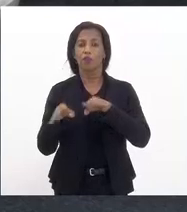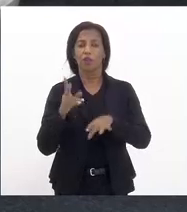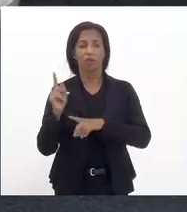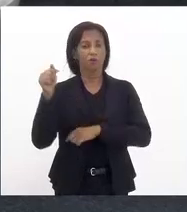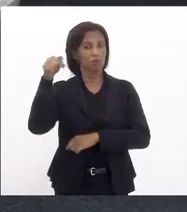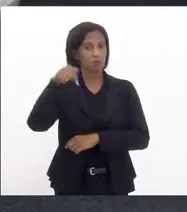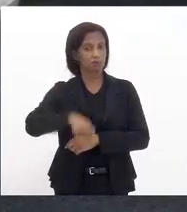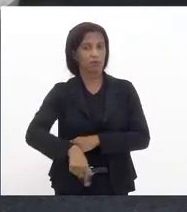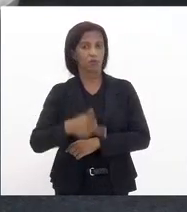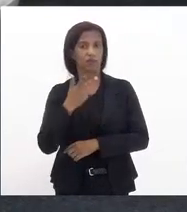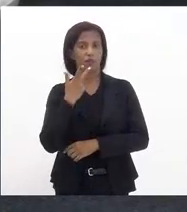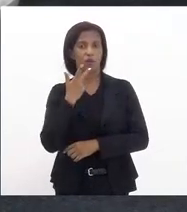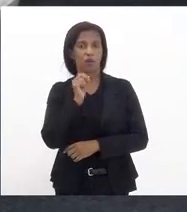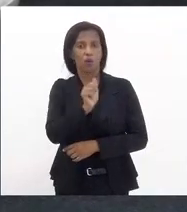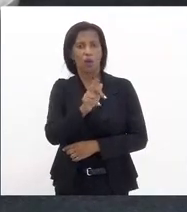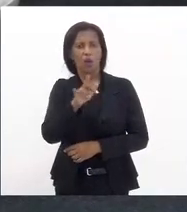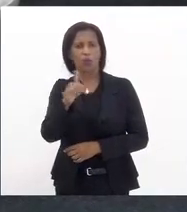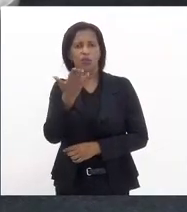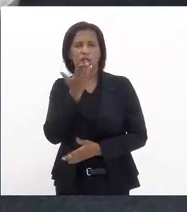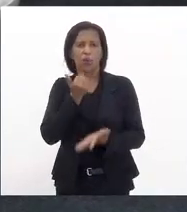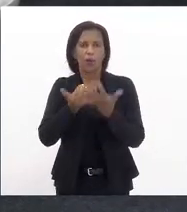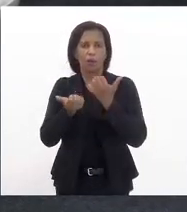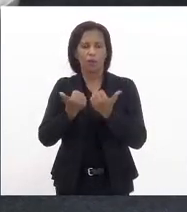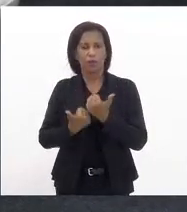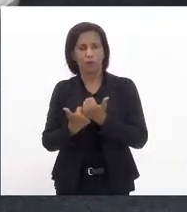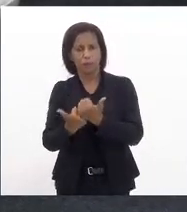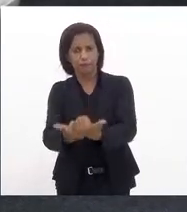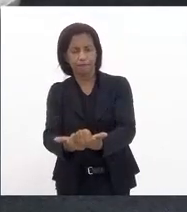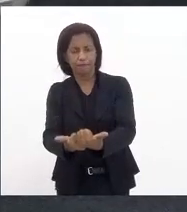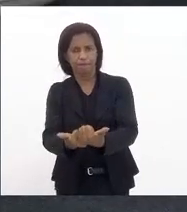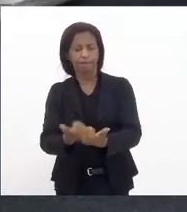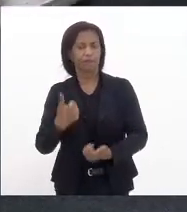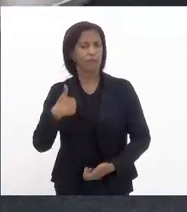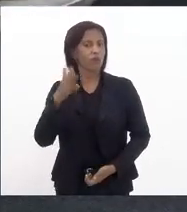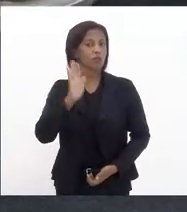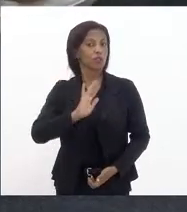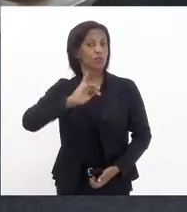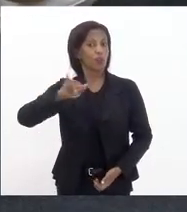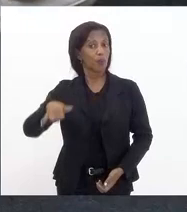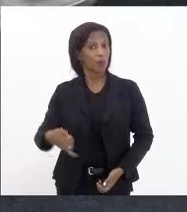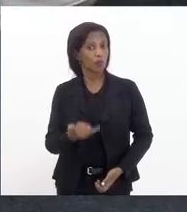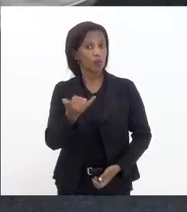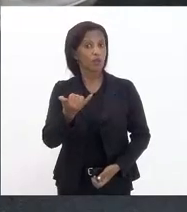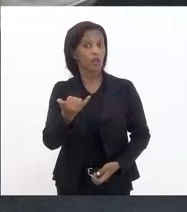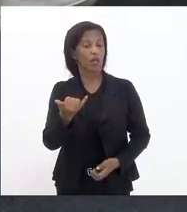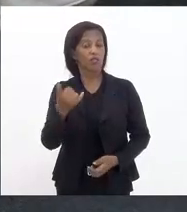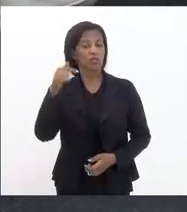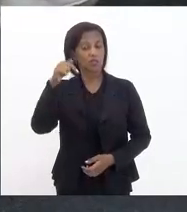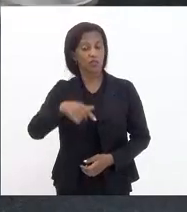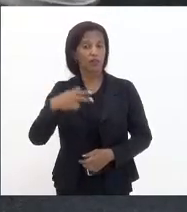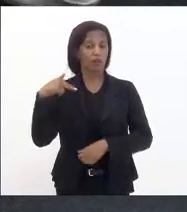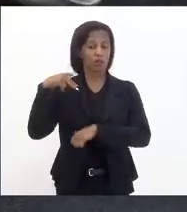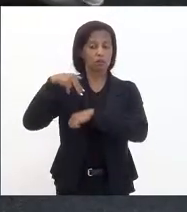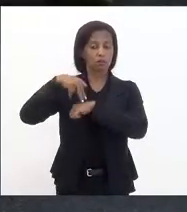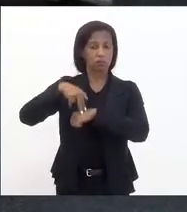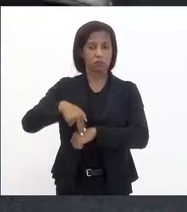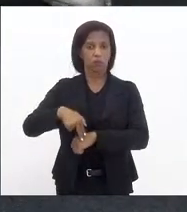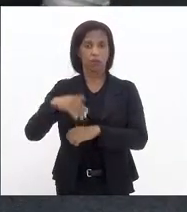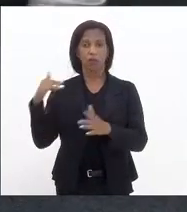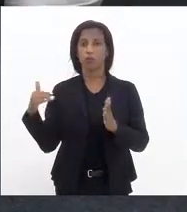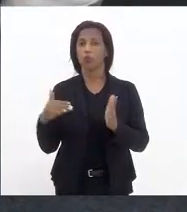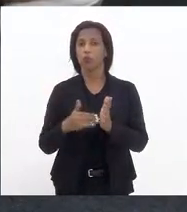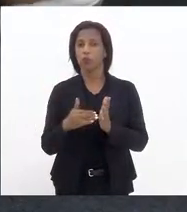aqui do auxílio alimentação eu já tive a oportunidade de falar nesse plenário que o